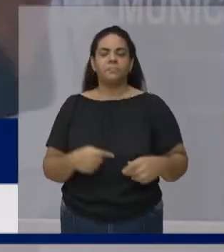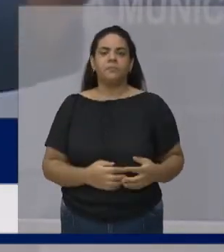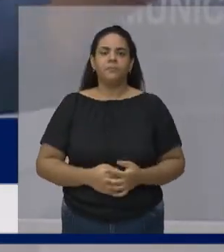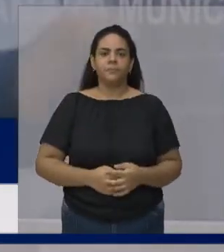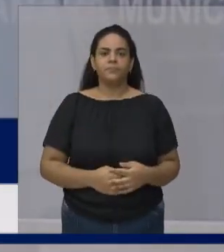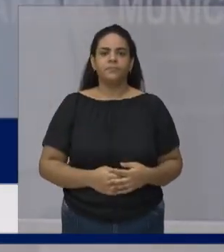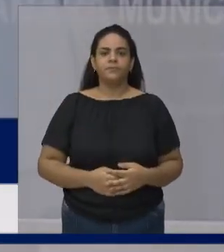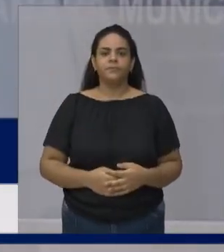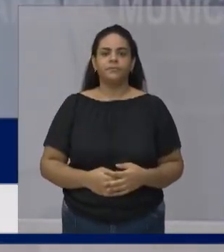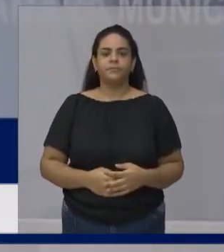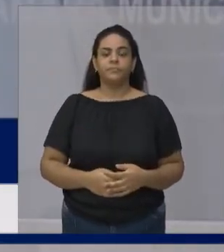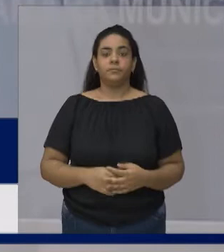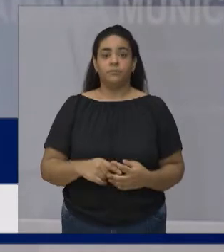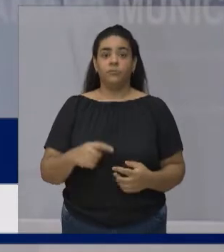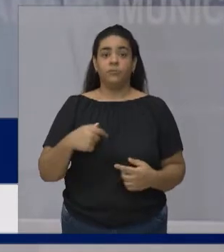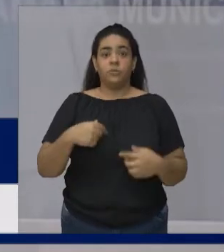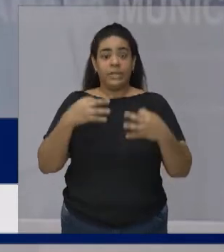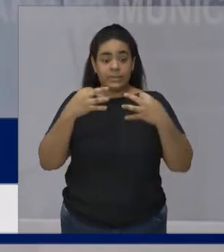Seja o bom exemplo